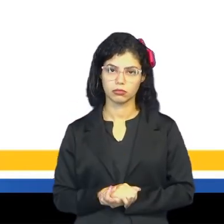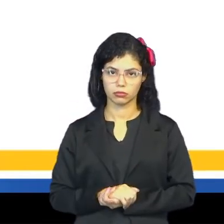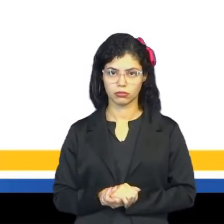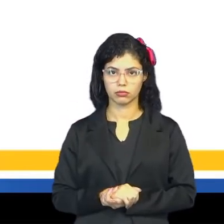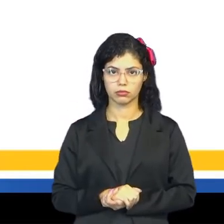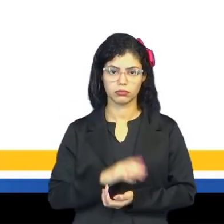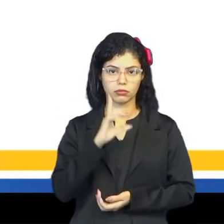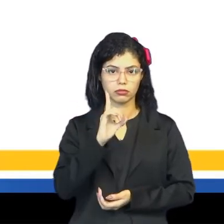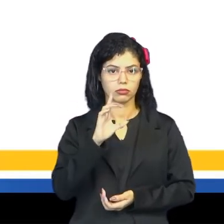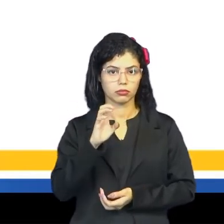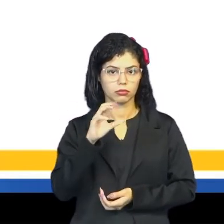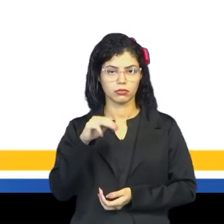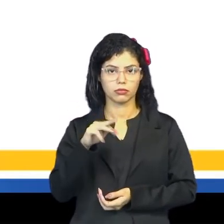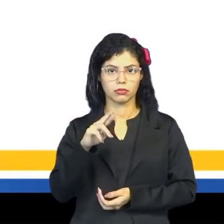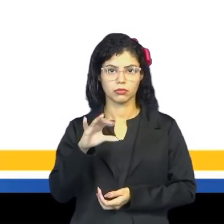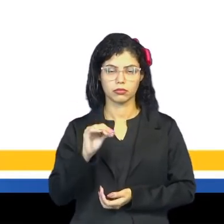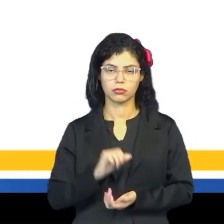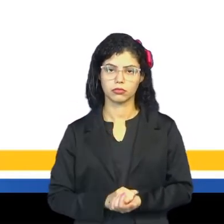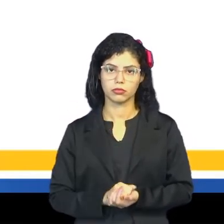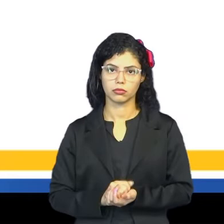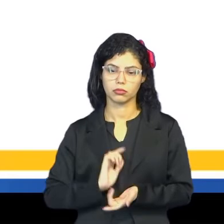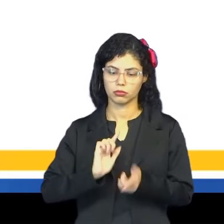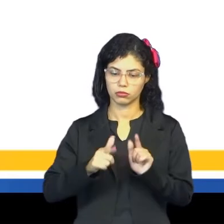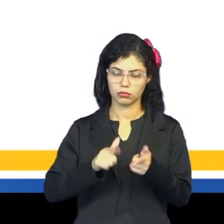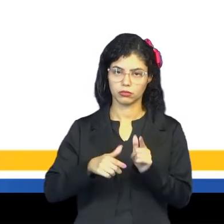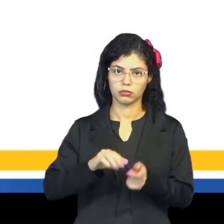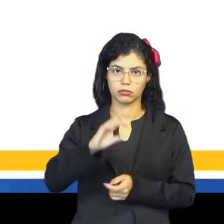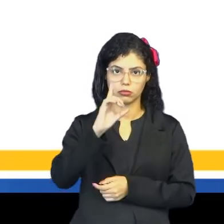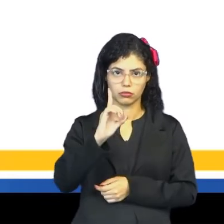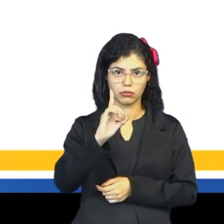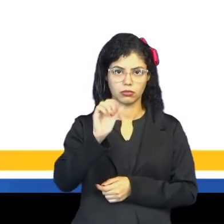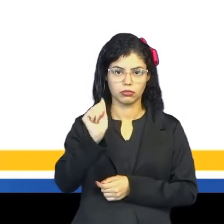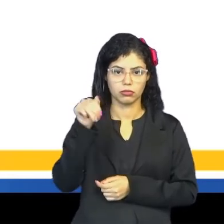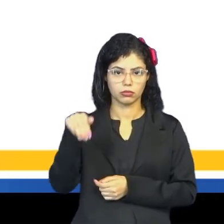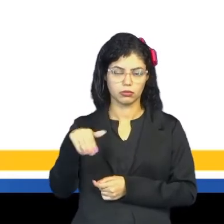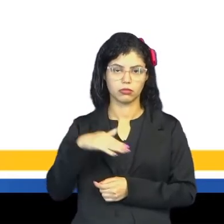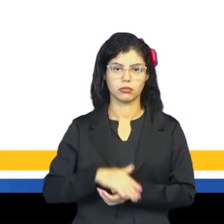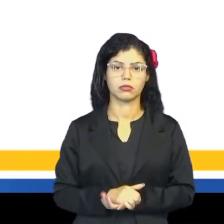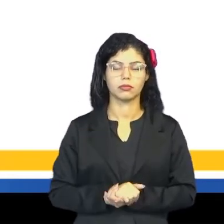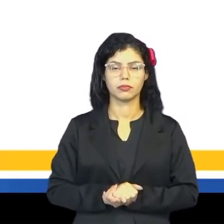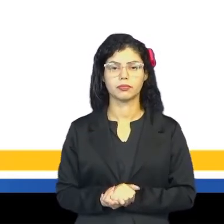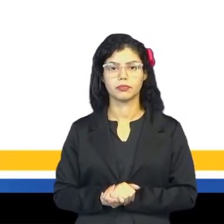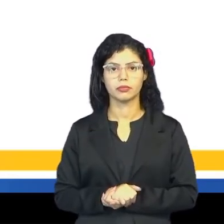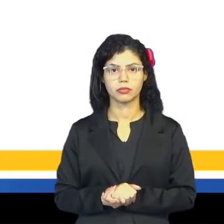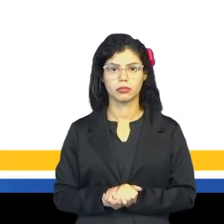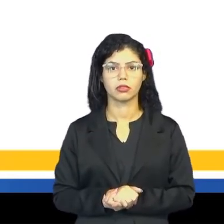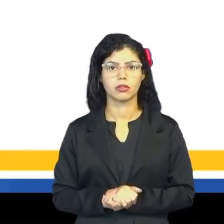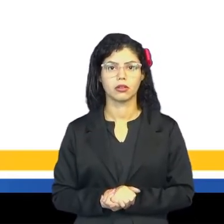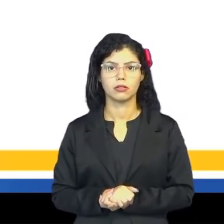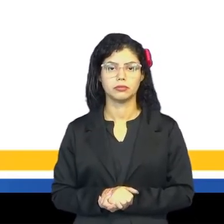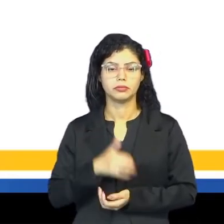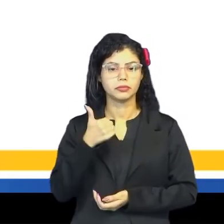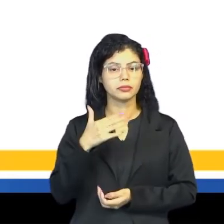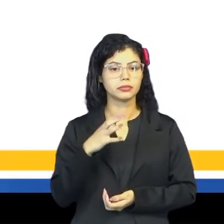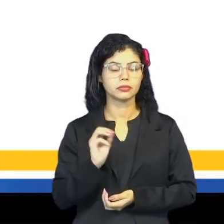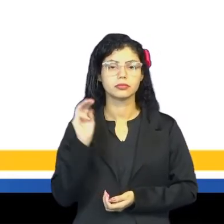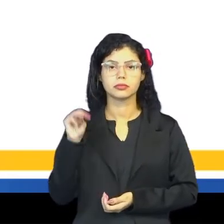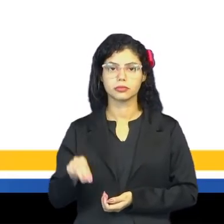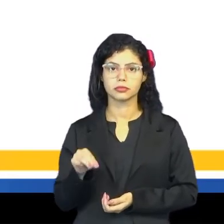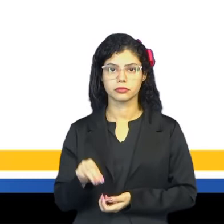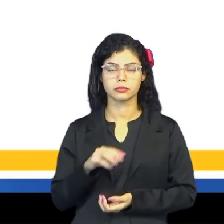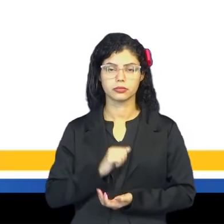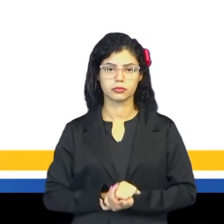O decâmetro, representado pela letra d-a-m. Ou seja, 10 metros.